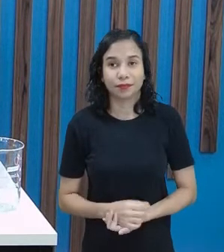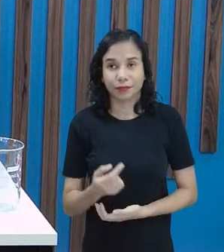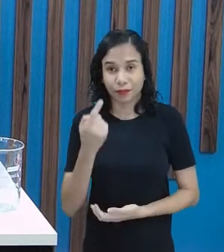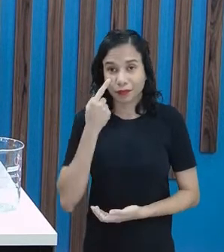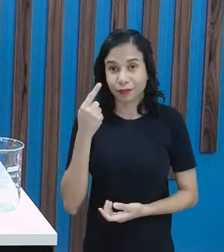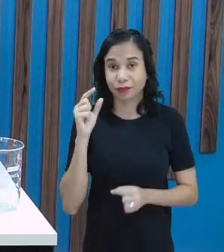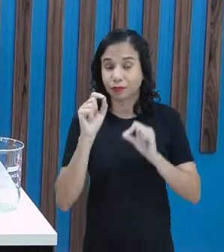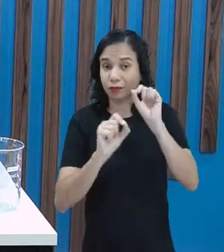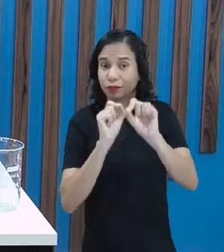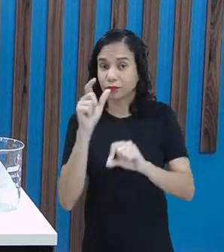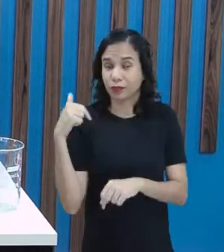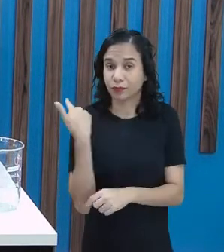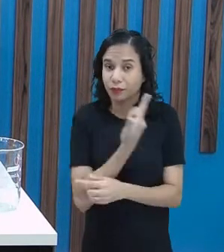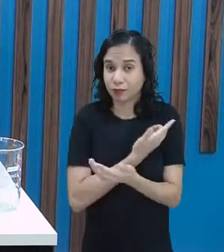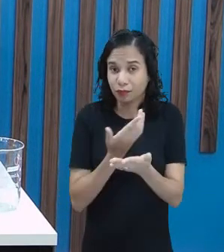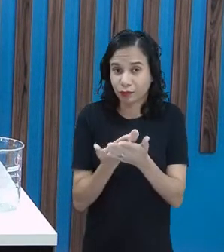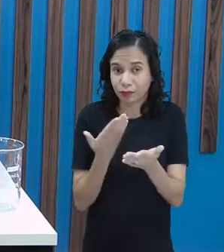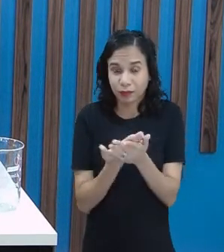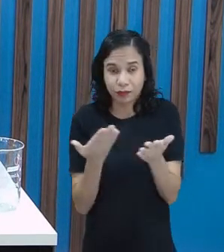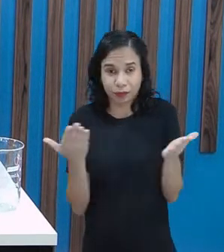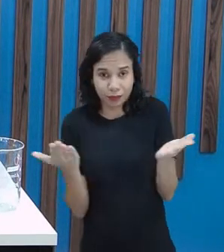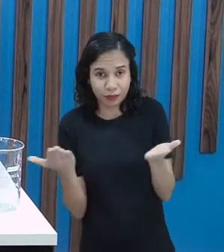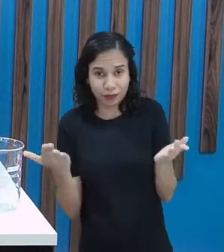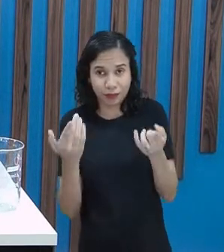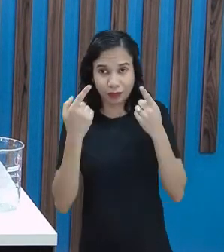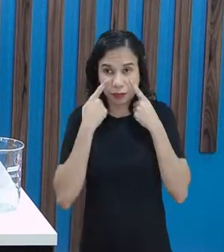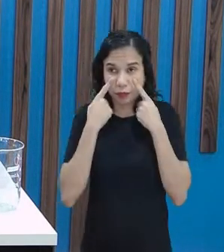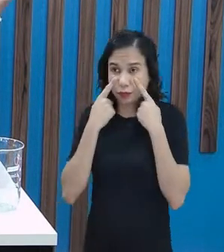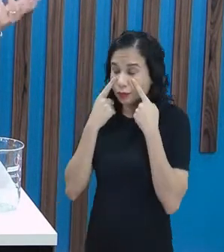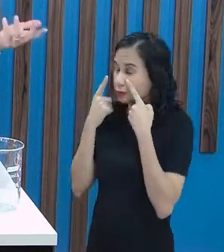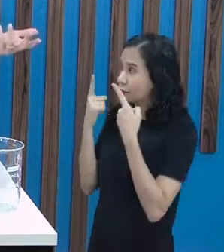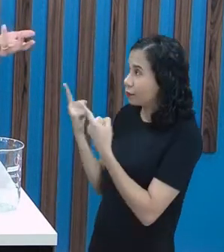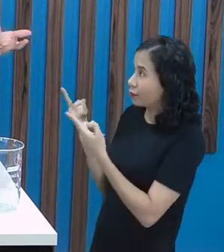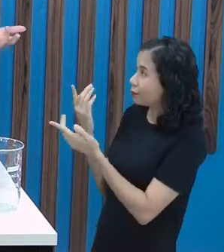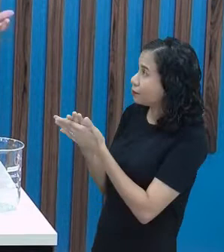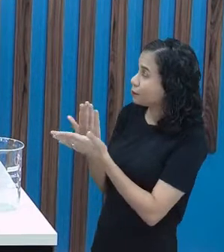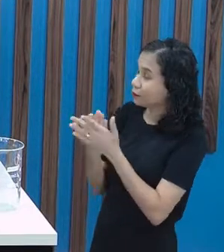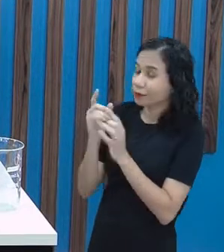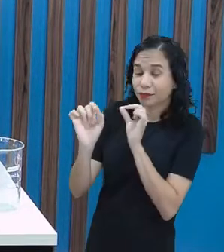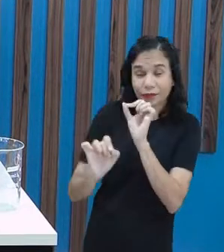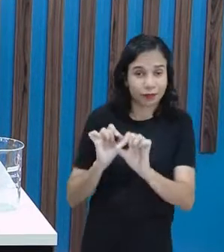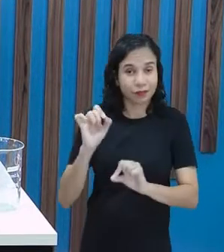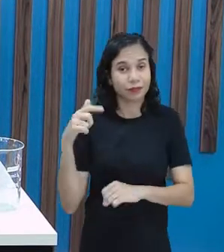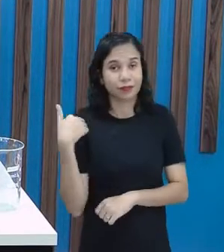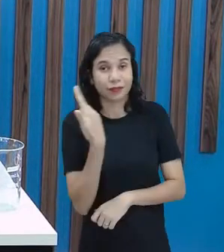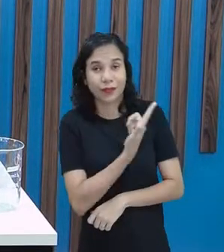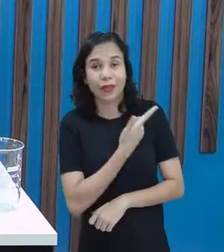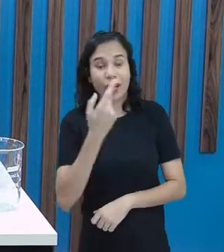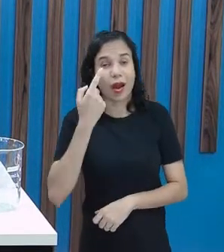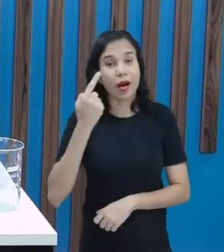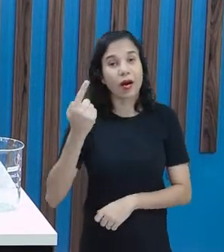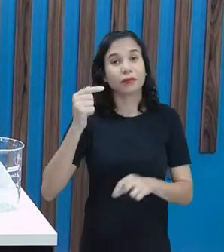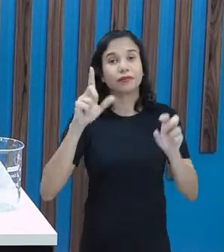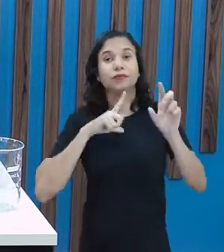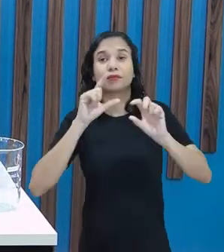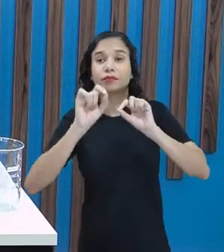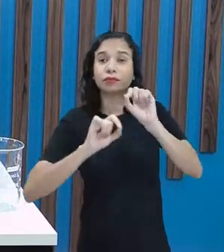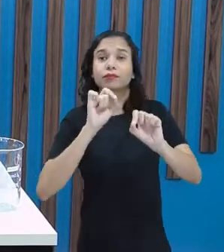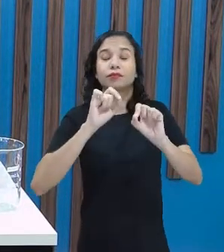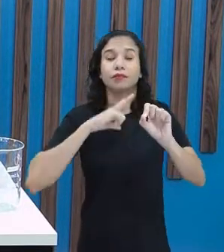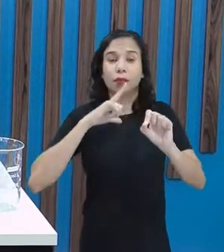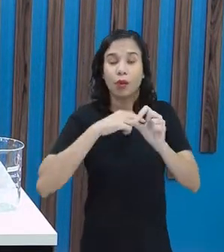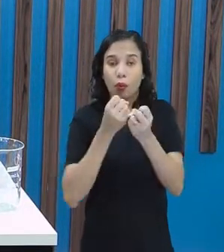O que é que a gente vai ver hoje? Olha só, o que é que vamos explorar? Iremos trabalhar na unidade temática